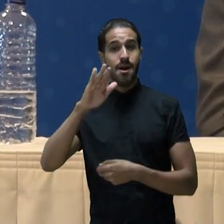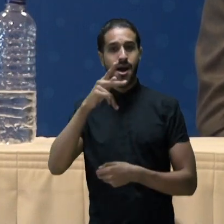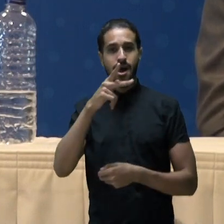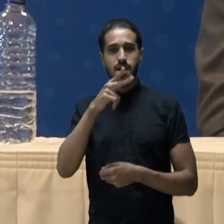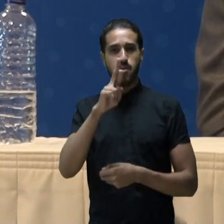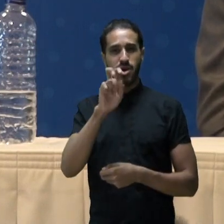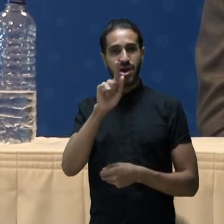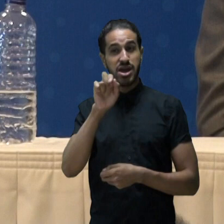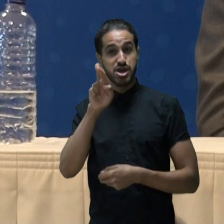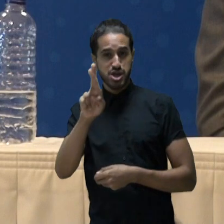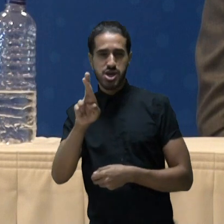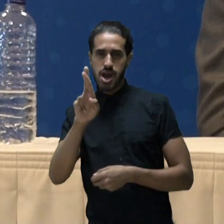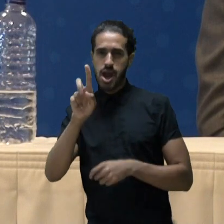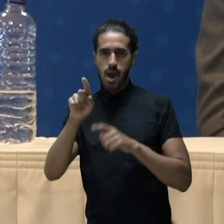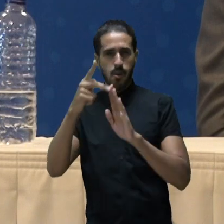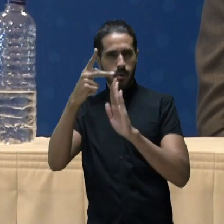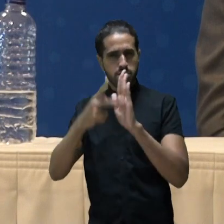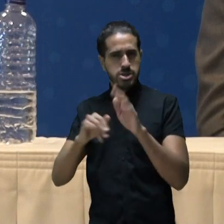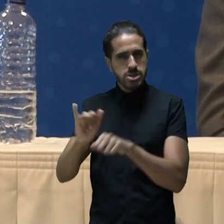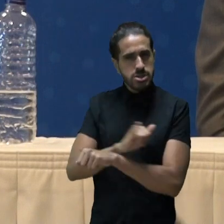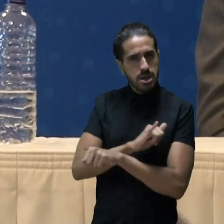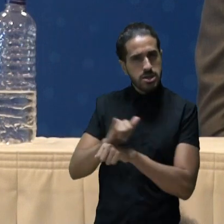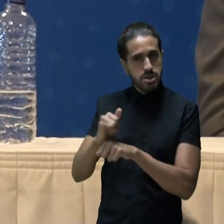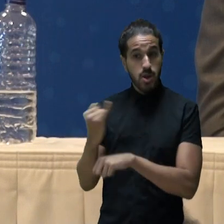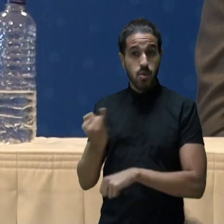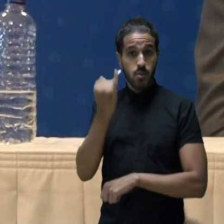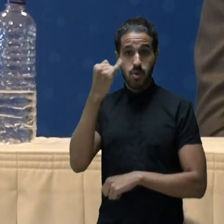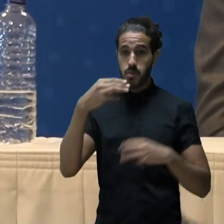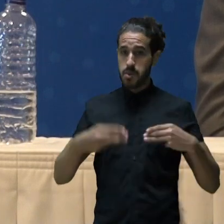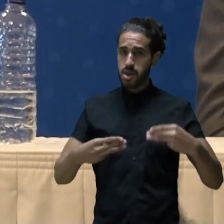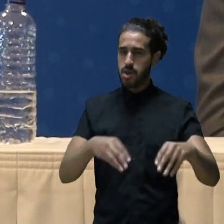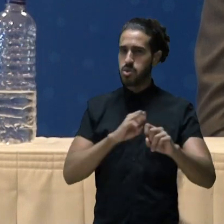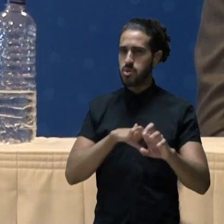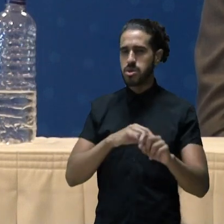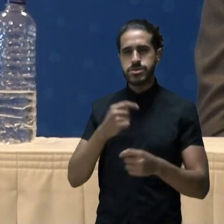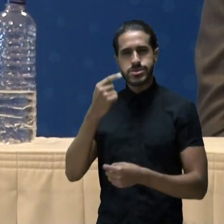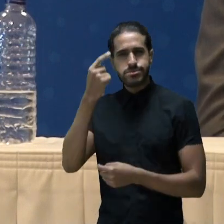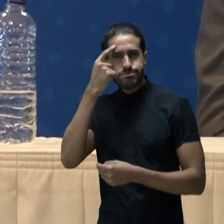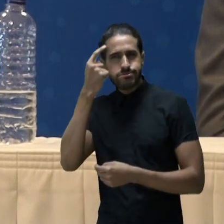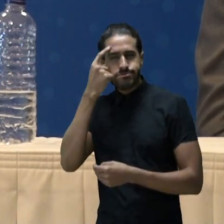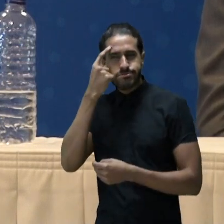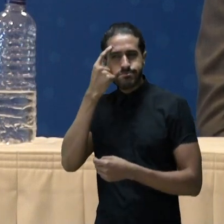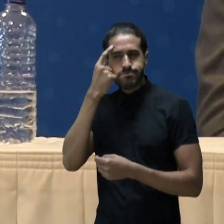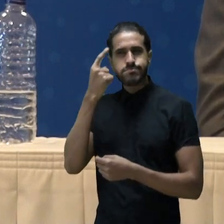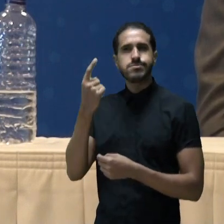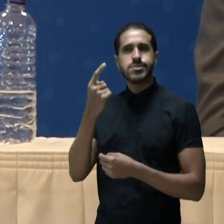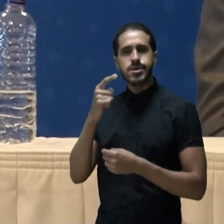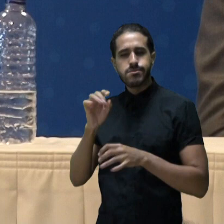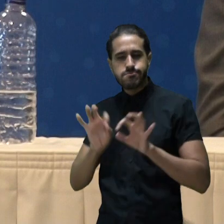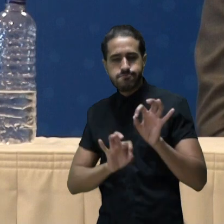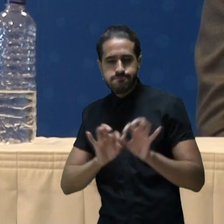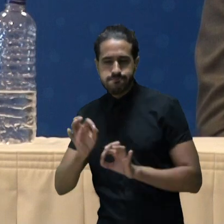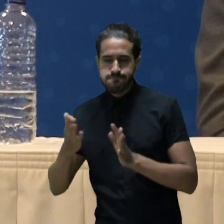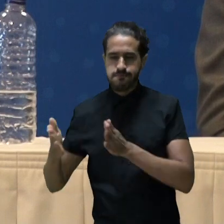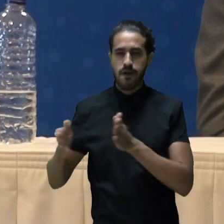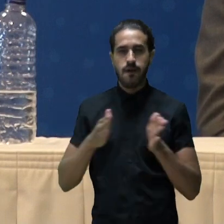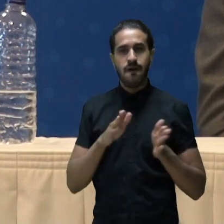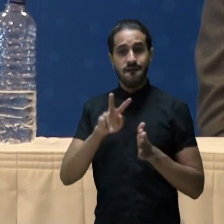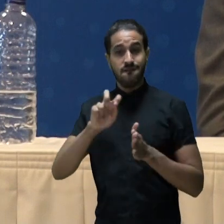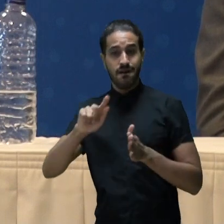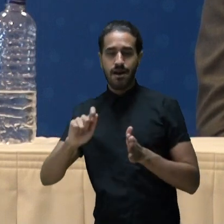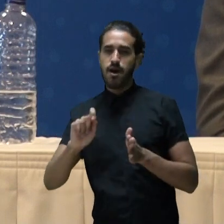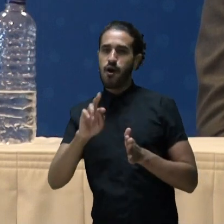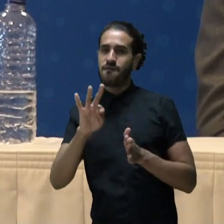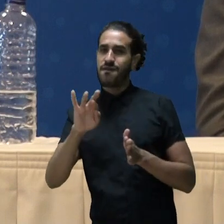progredir é uma estratégia do MEC, de se pensar a demanda desenhando a sua oferta